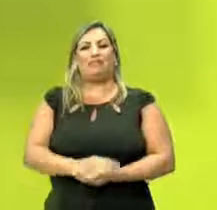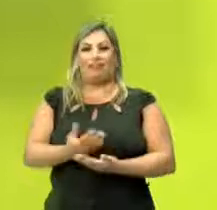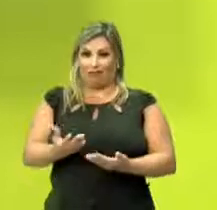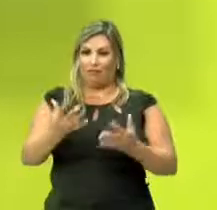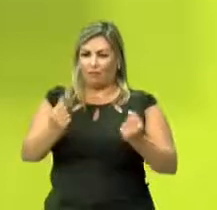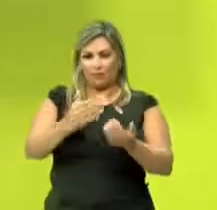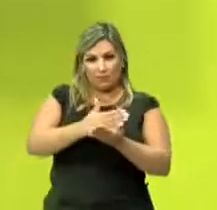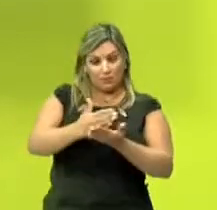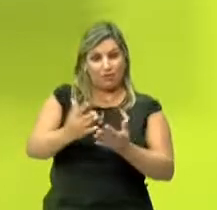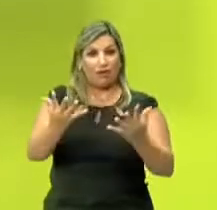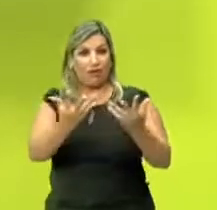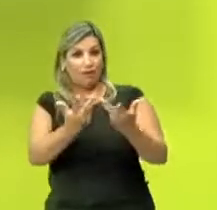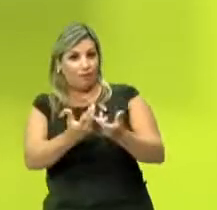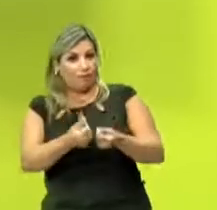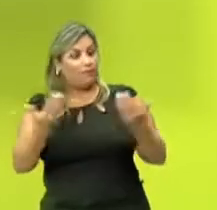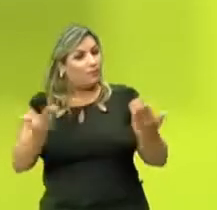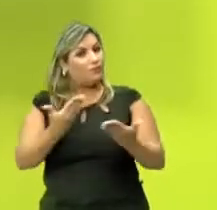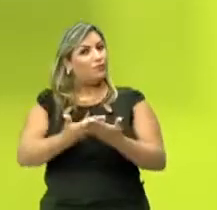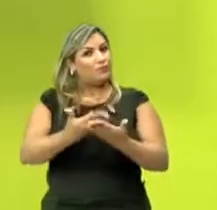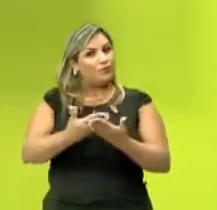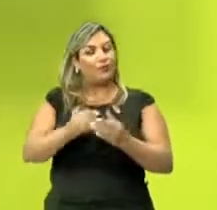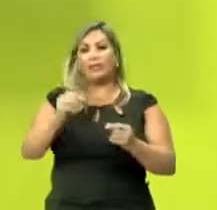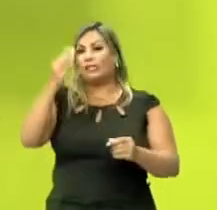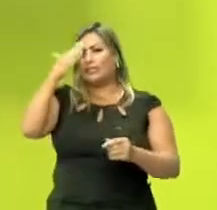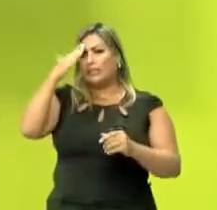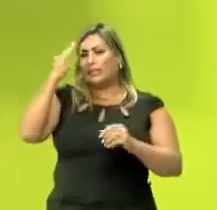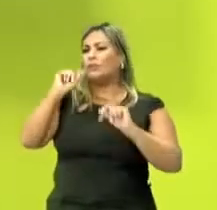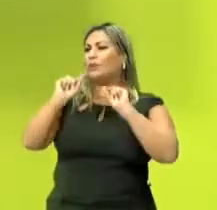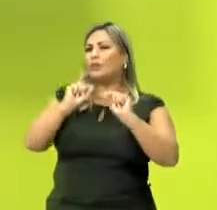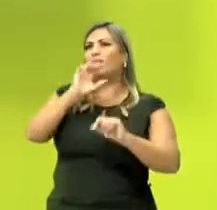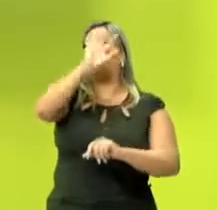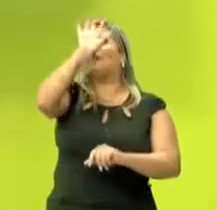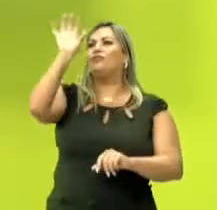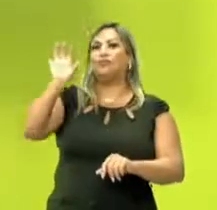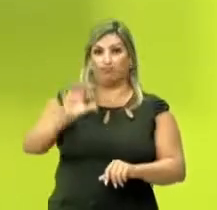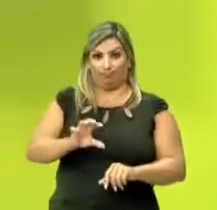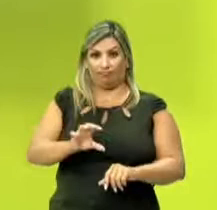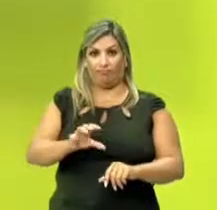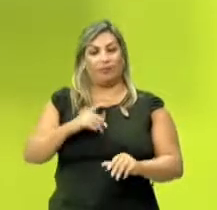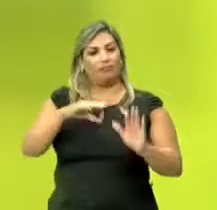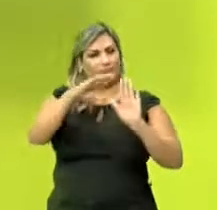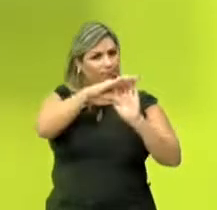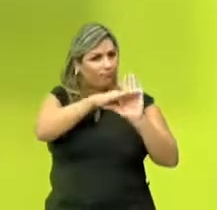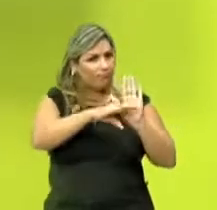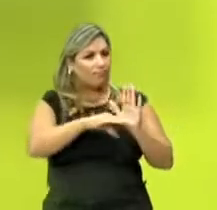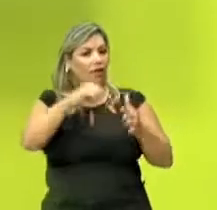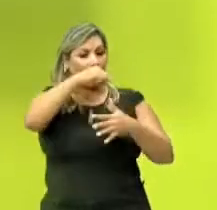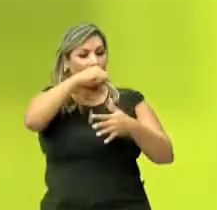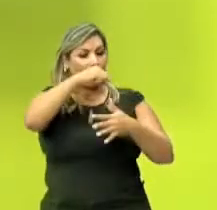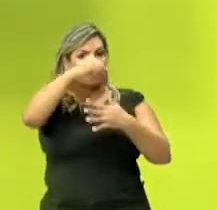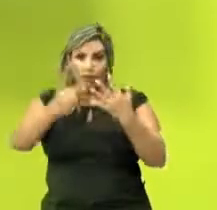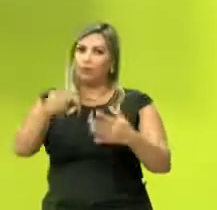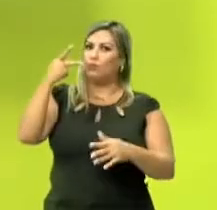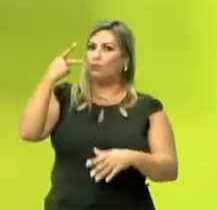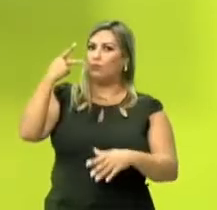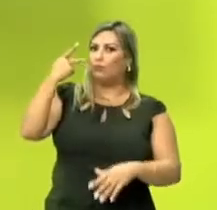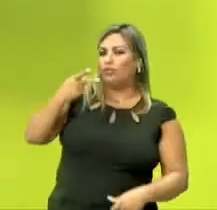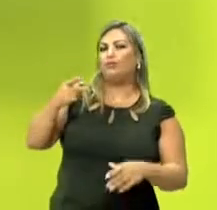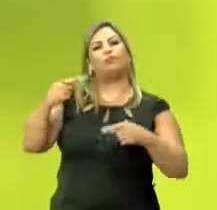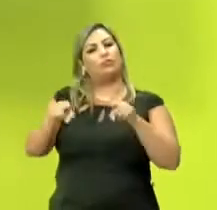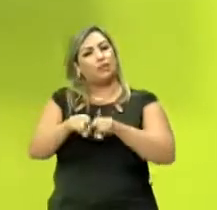Então, a habilidade que nós vamos trabalhar é compreender o que é regionalização, estabelecidos aspectos políticos e